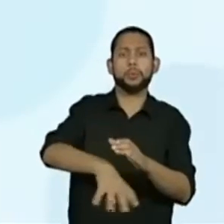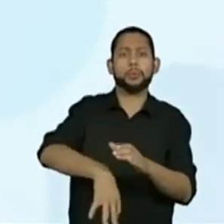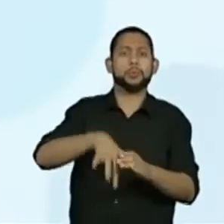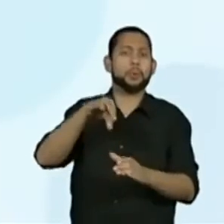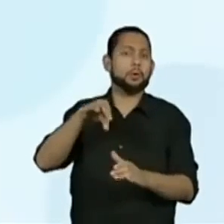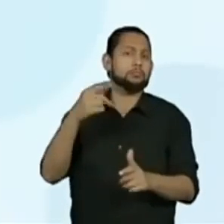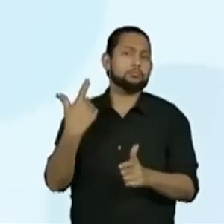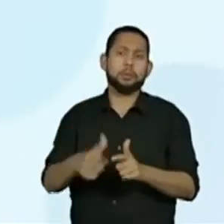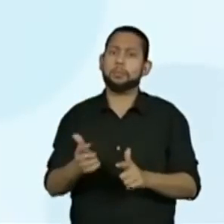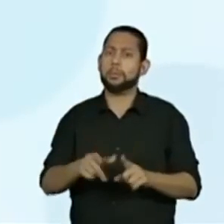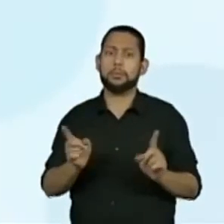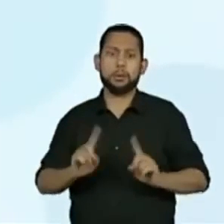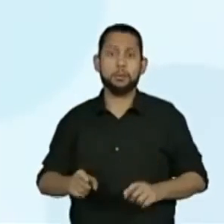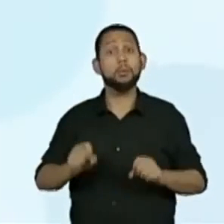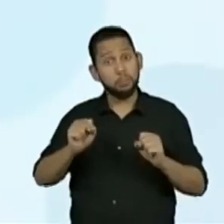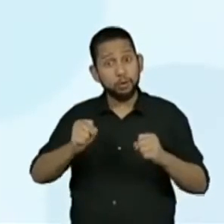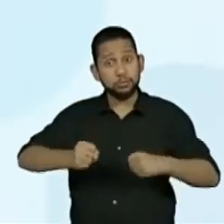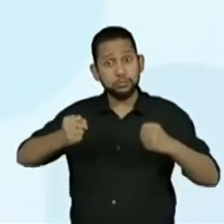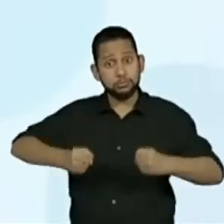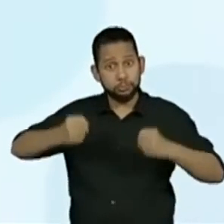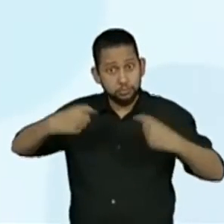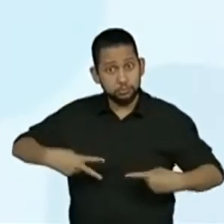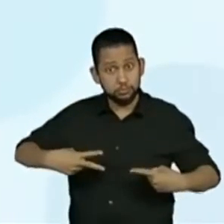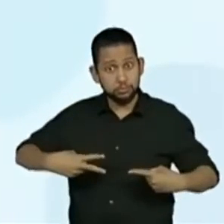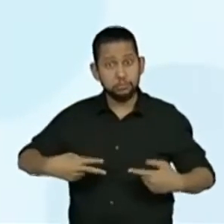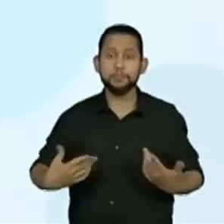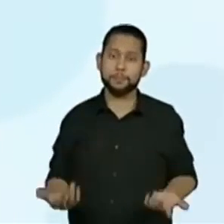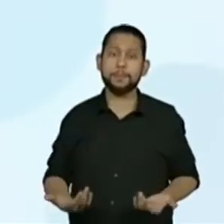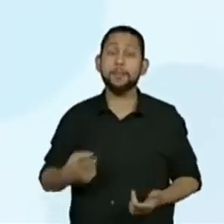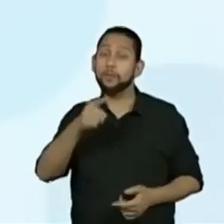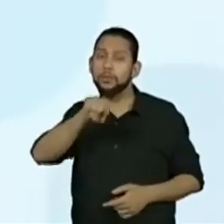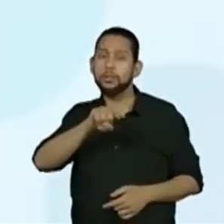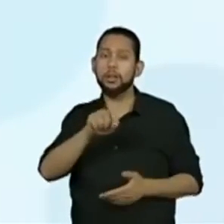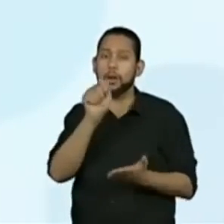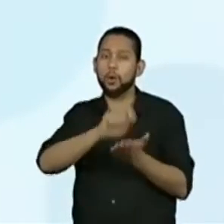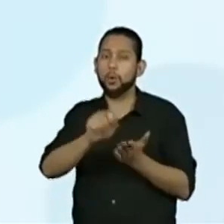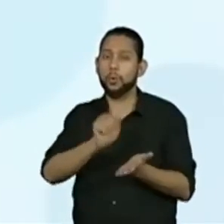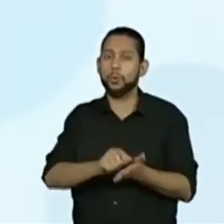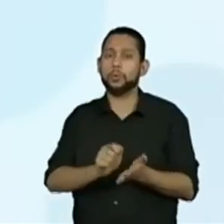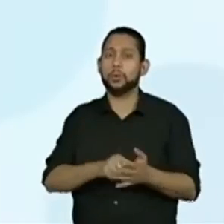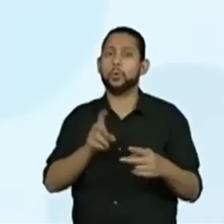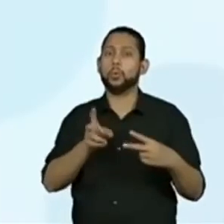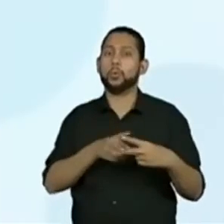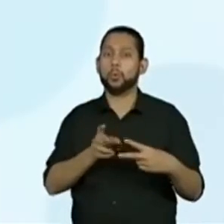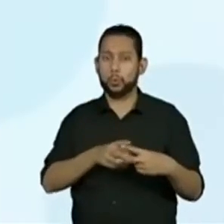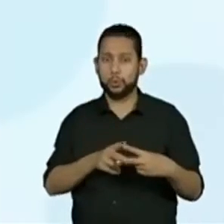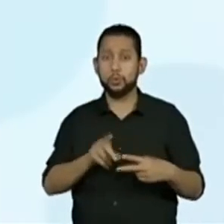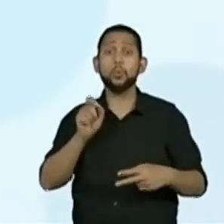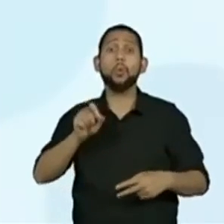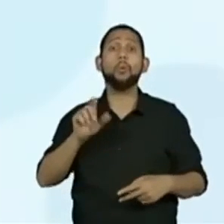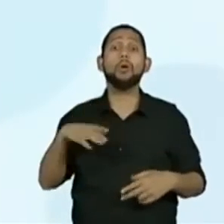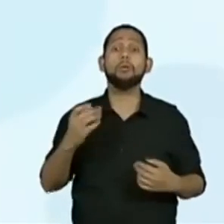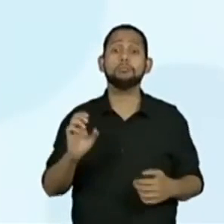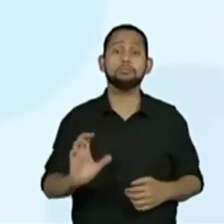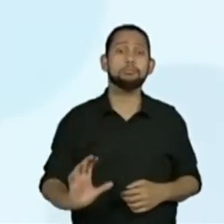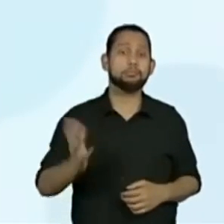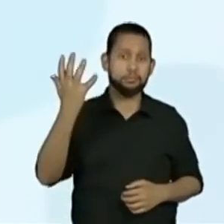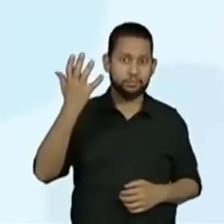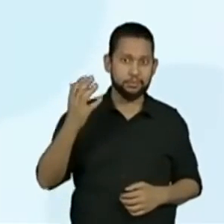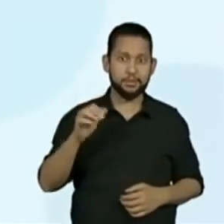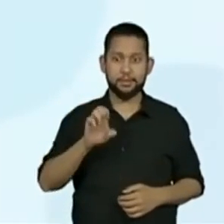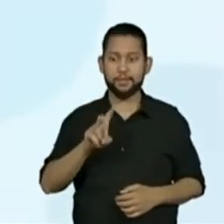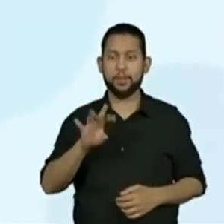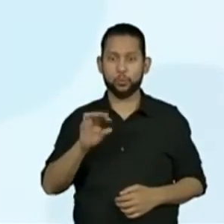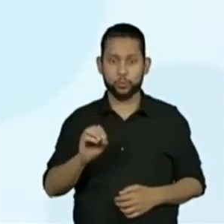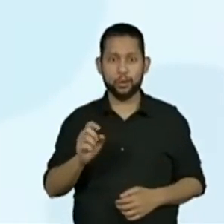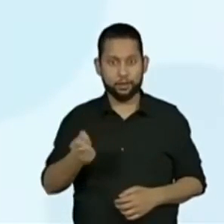Não tem problema. Pode ser o parou ímpar. E aí, eu quero que vocês anotem duas coisinhas. Qual é o fenômeno aleatório? Então, qual vai ser o evento?